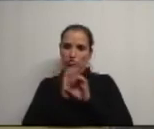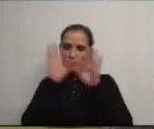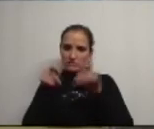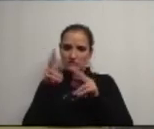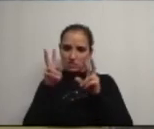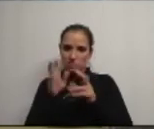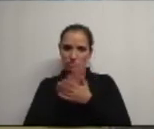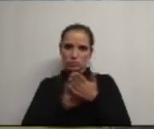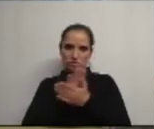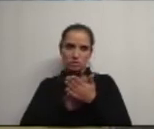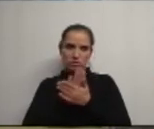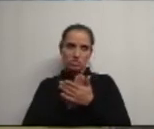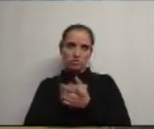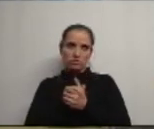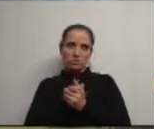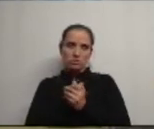portanto acho que